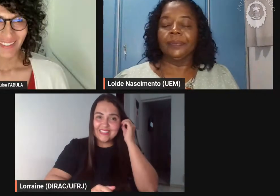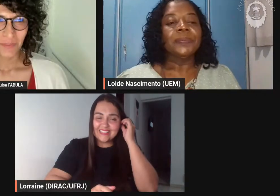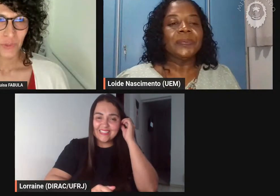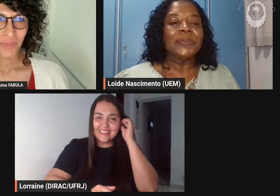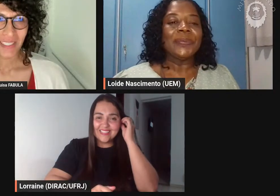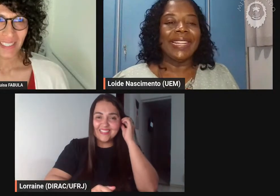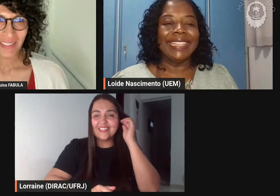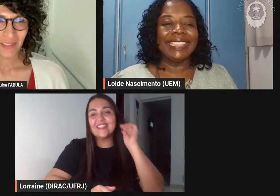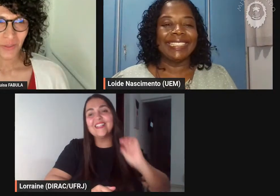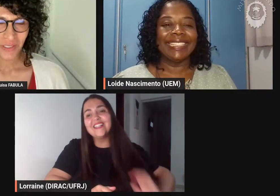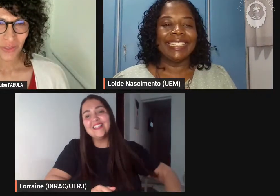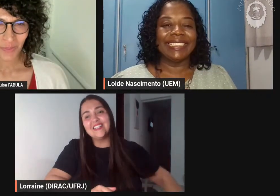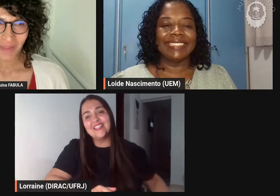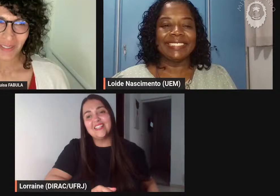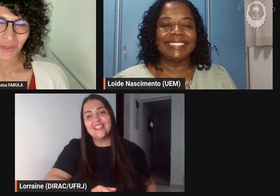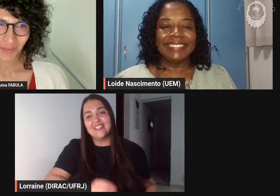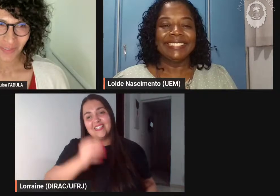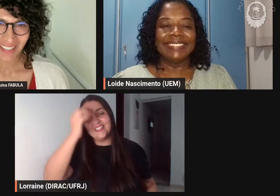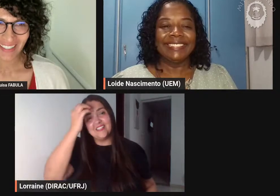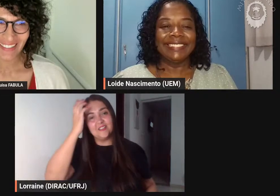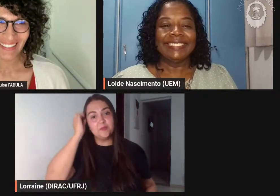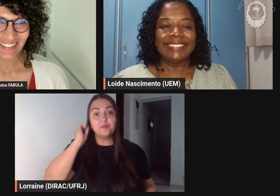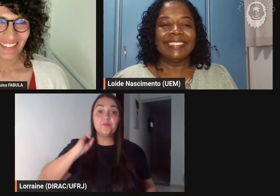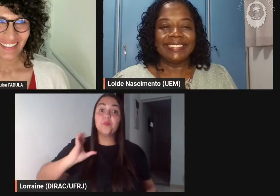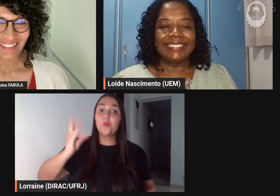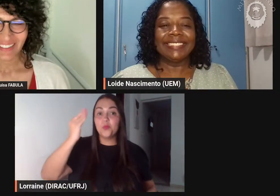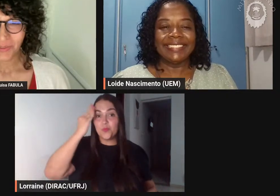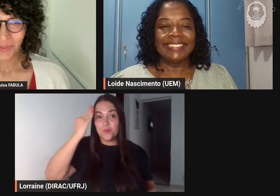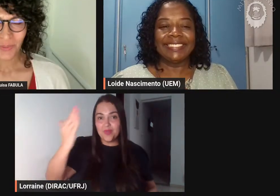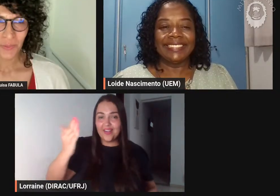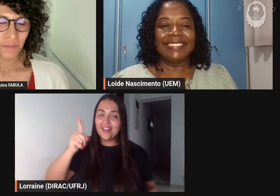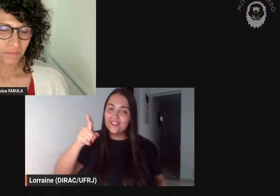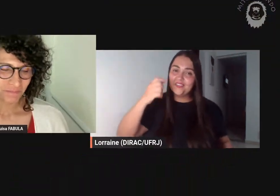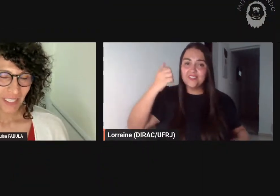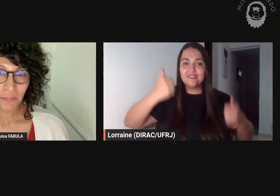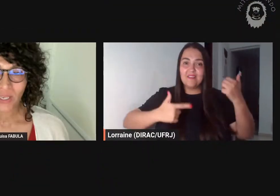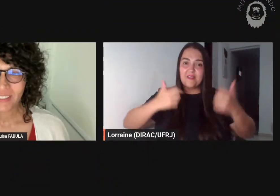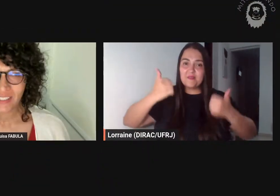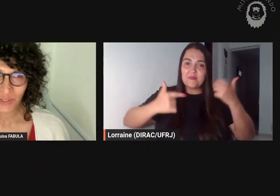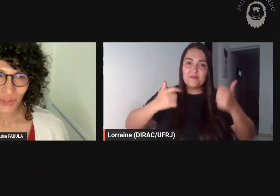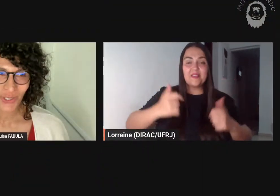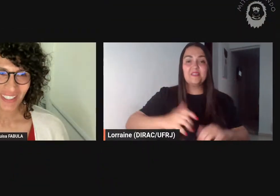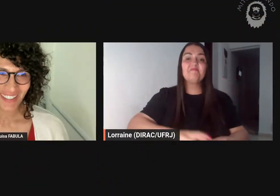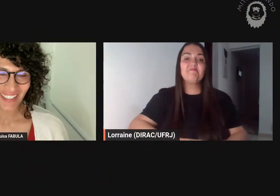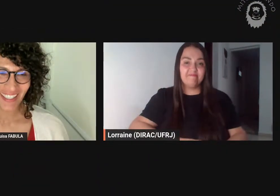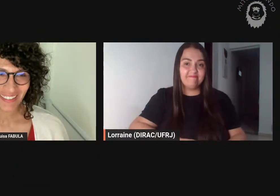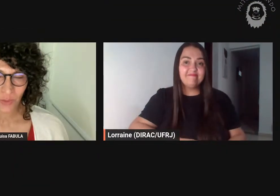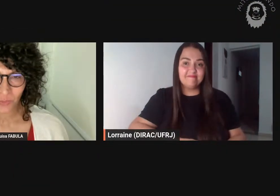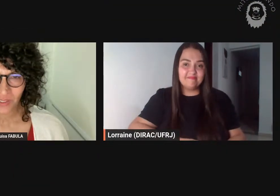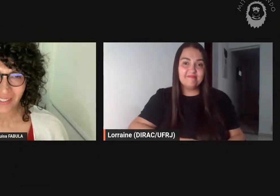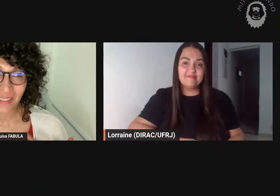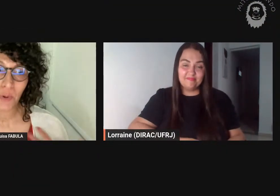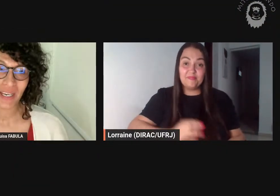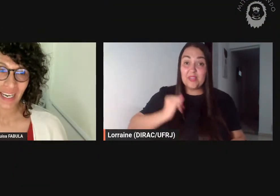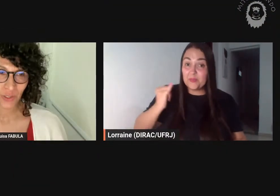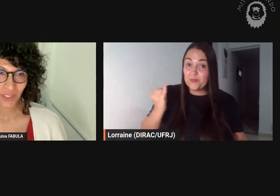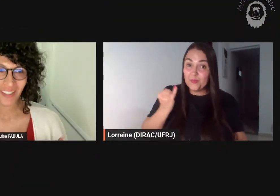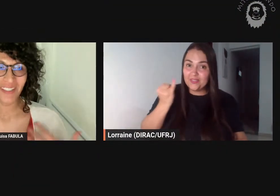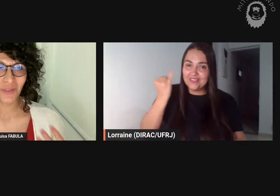muito obrigada Loide pela sua fala tão importante né tão